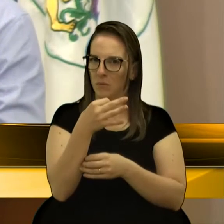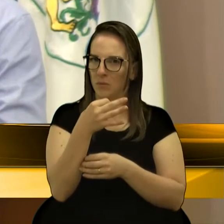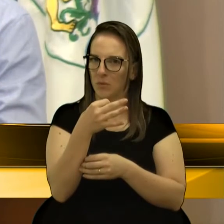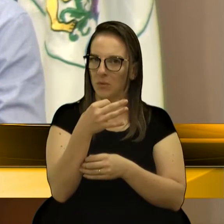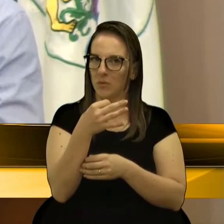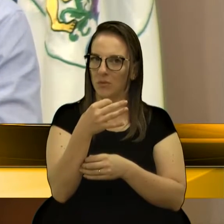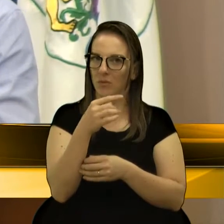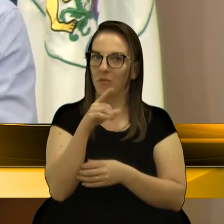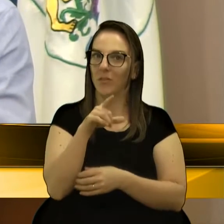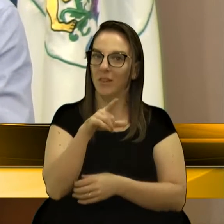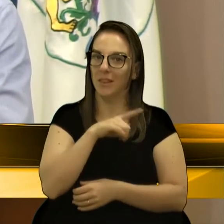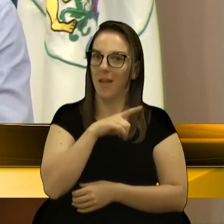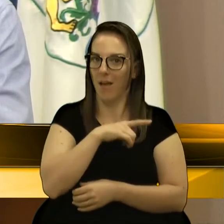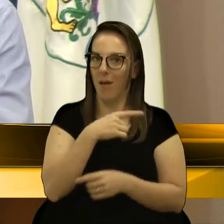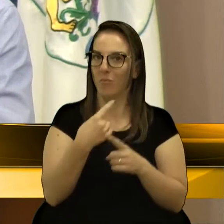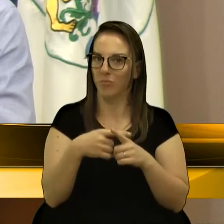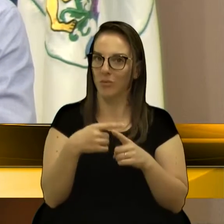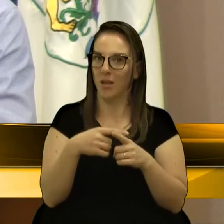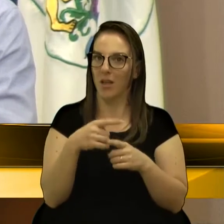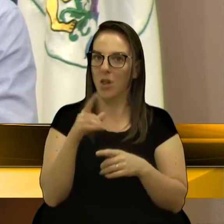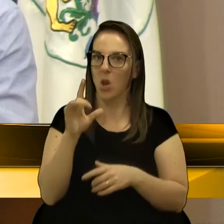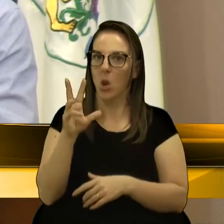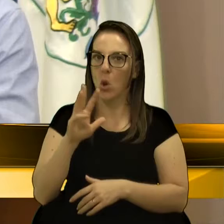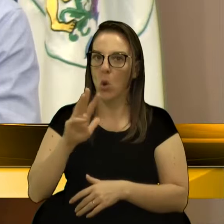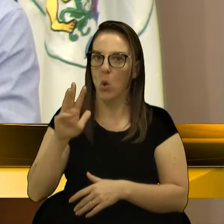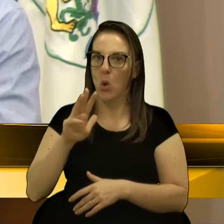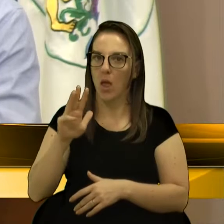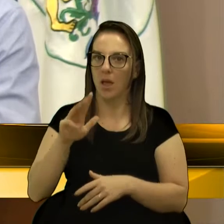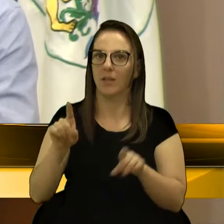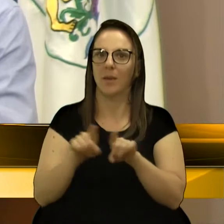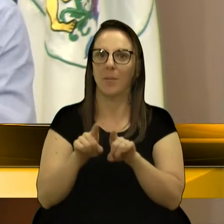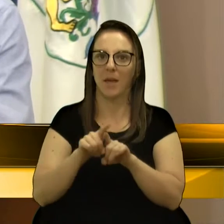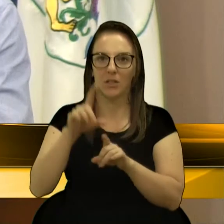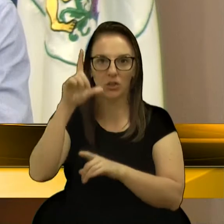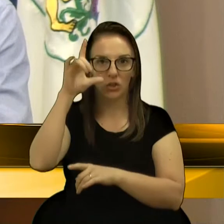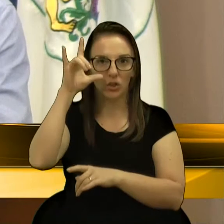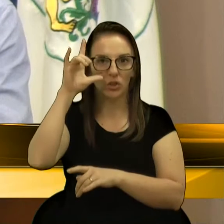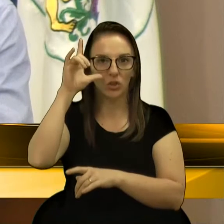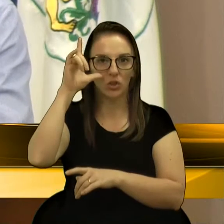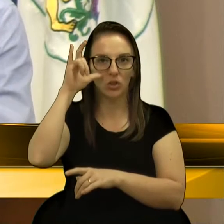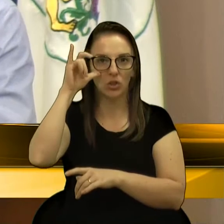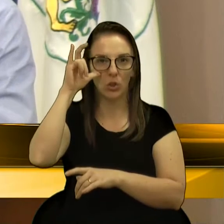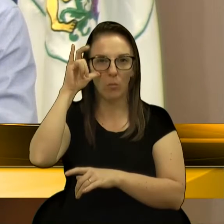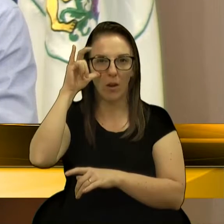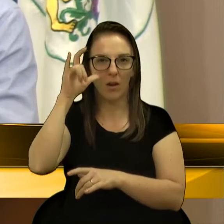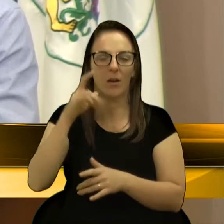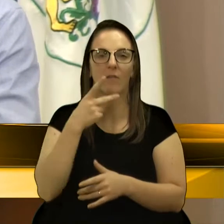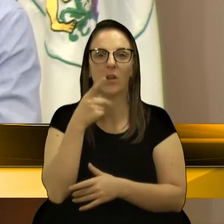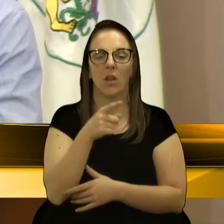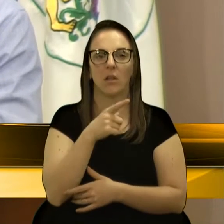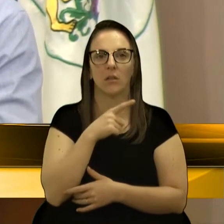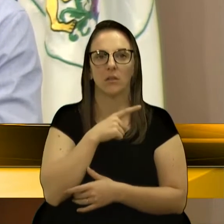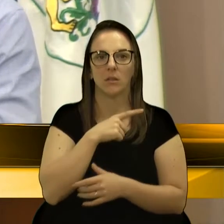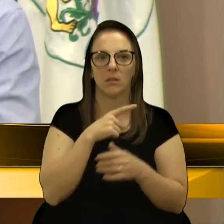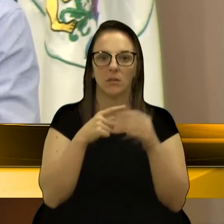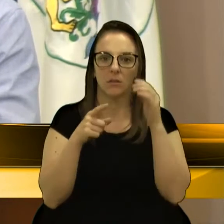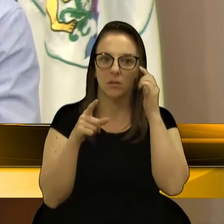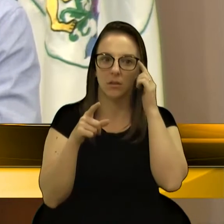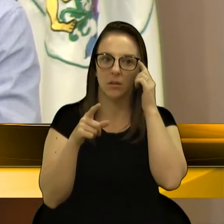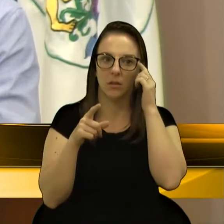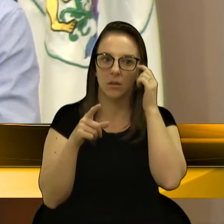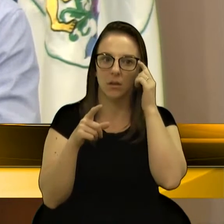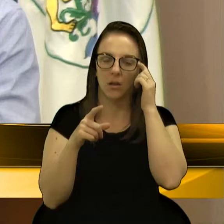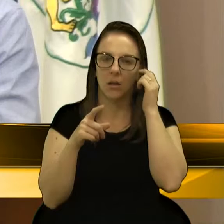governo Lula e Dilma, aonde a gestão Lula e Dilma, enquanto o Brasil, sofre as maiores desigualdades possíveis,